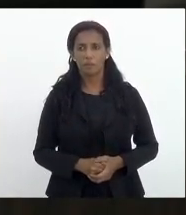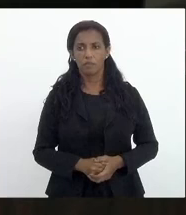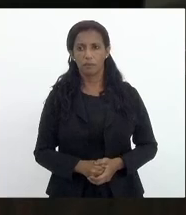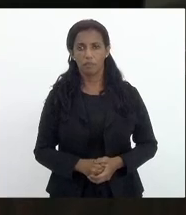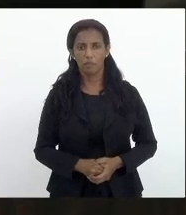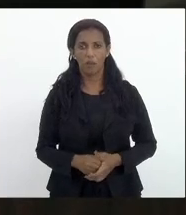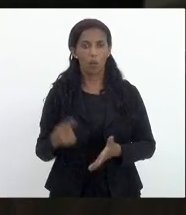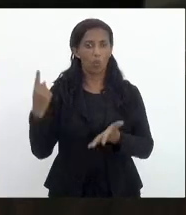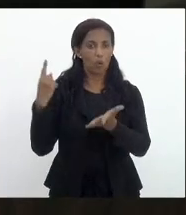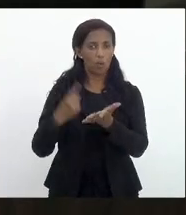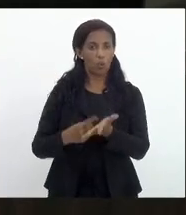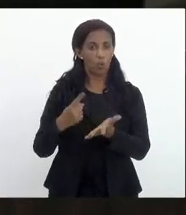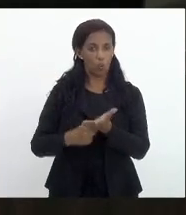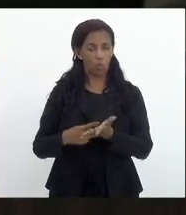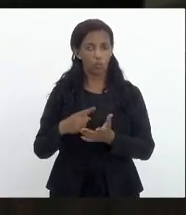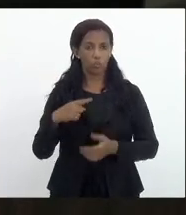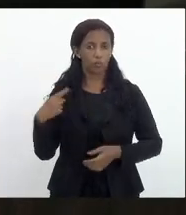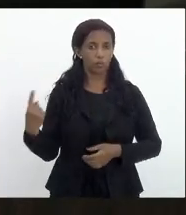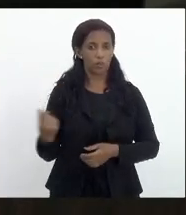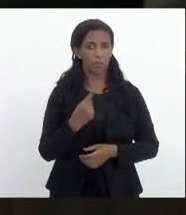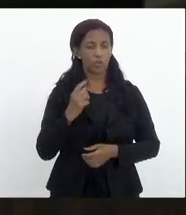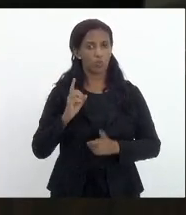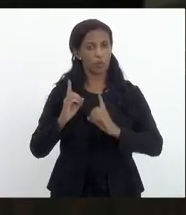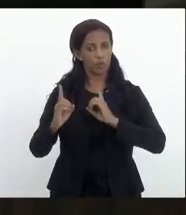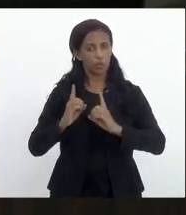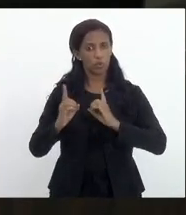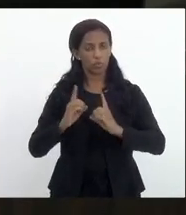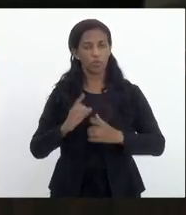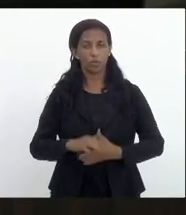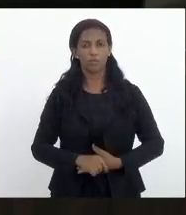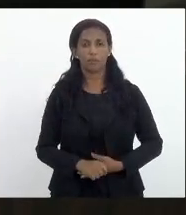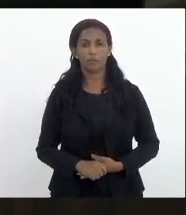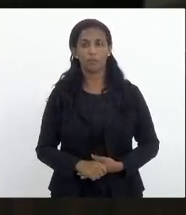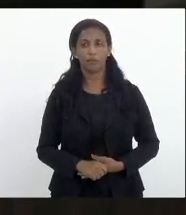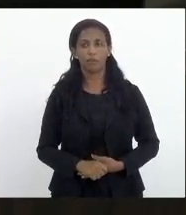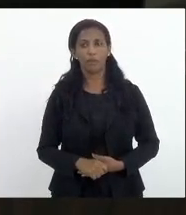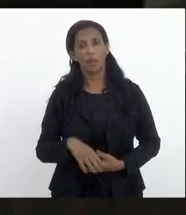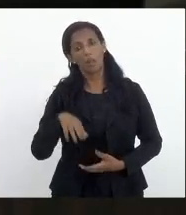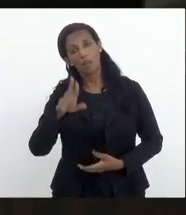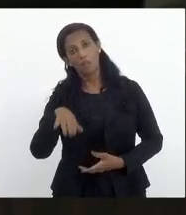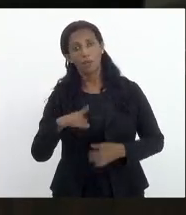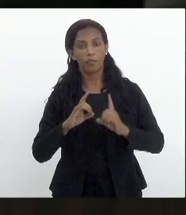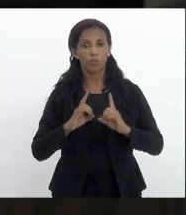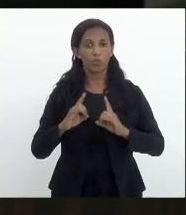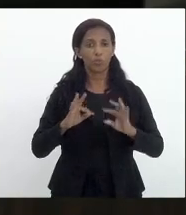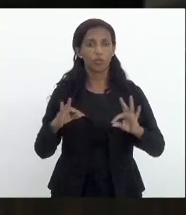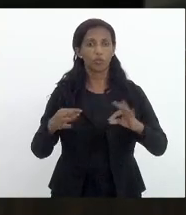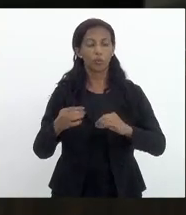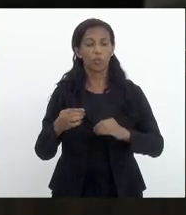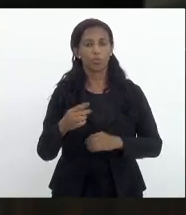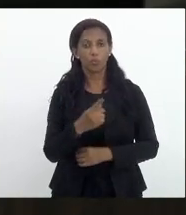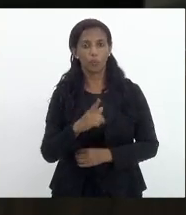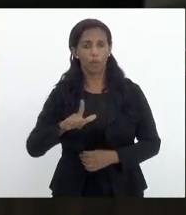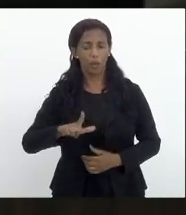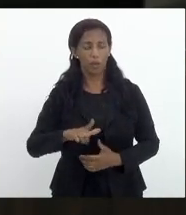um acordo para que a gente possa discutir. Quem for discutir, discutir todos os projetos